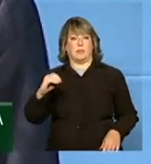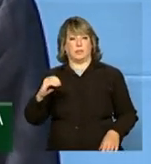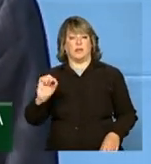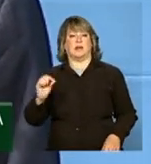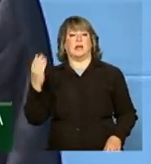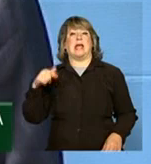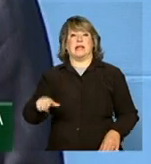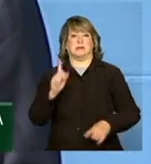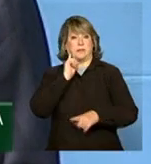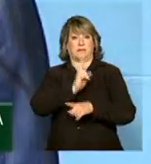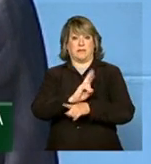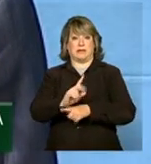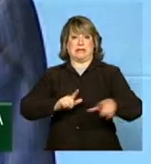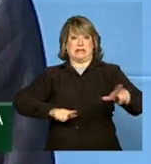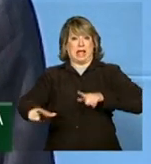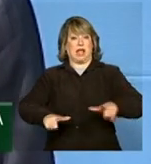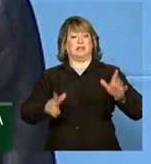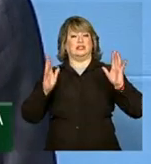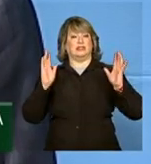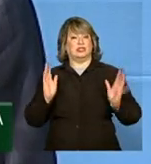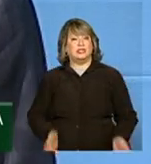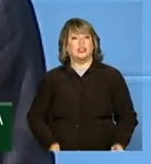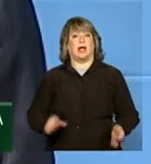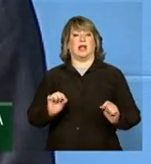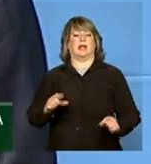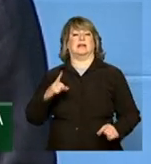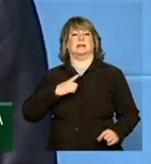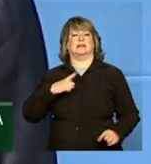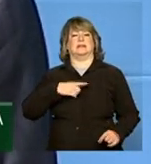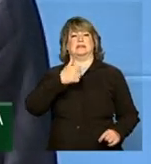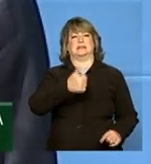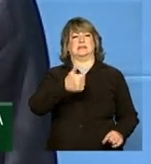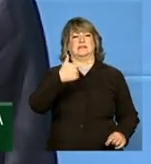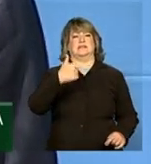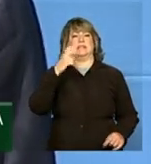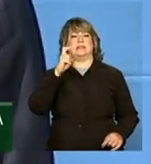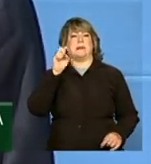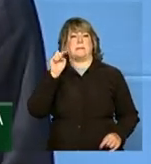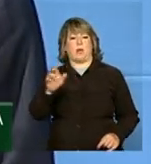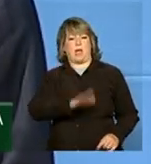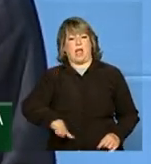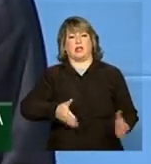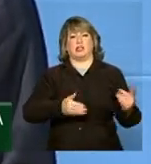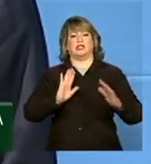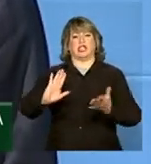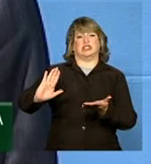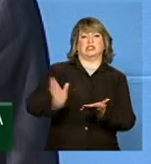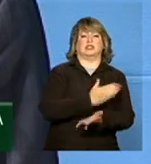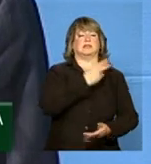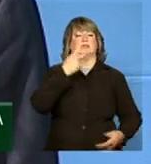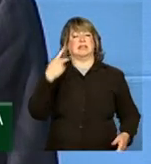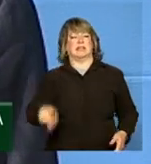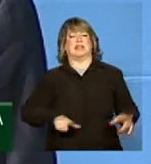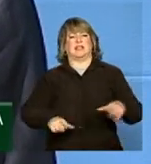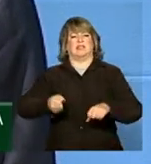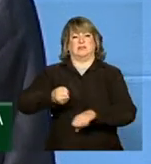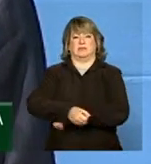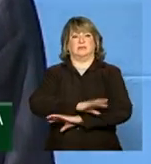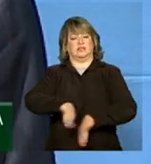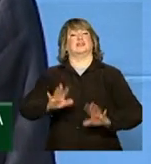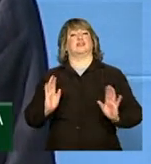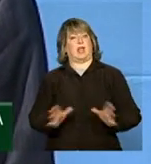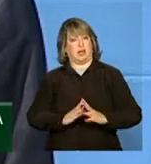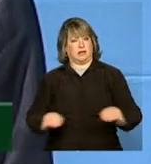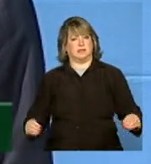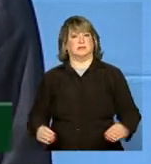trabalho já afastou cerca de 125 mil crianças e adolescentes em situação de trabalho irregular no